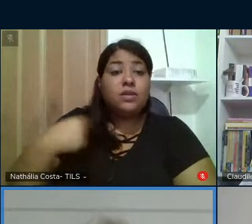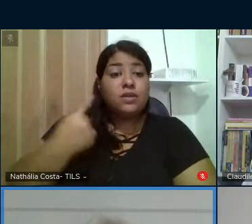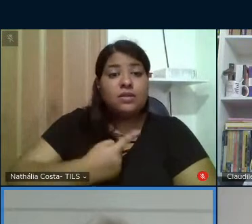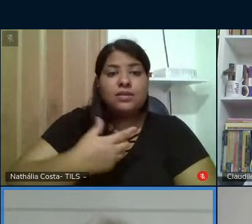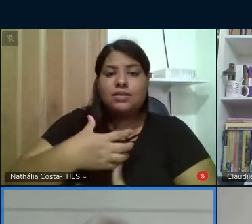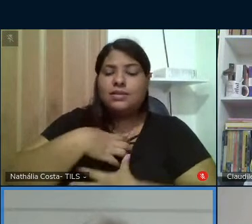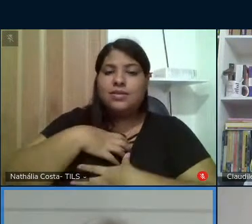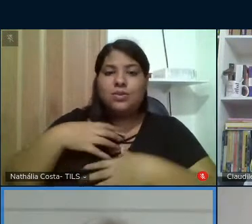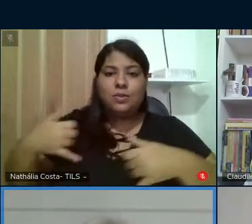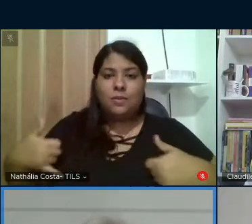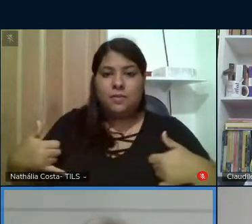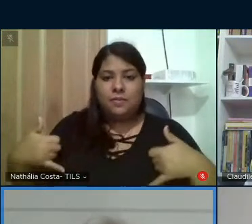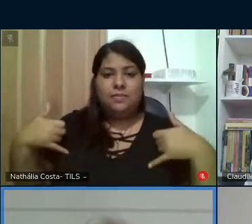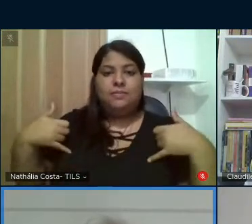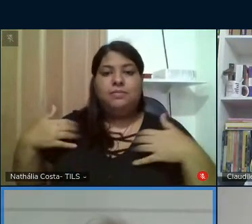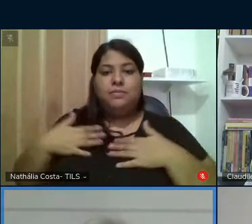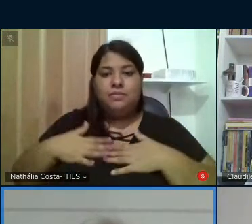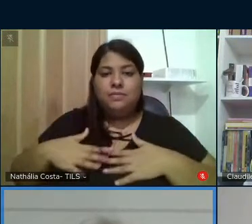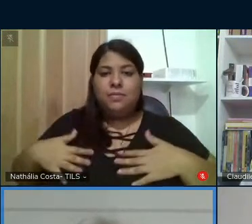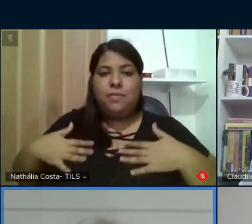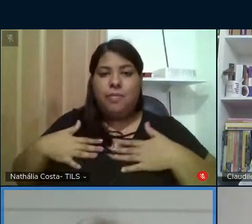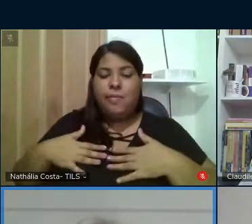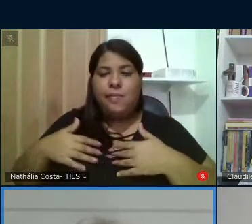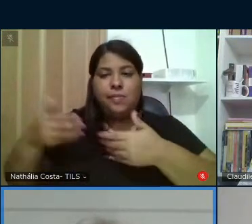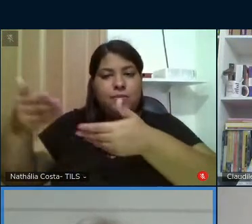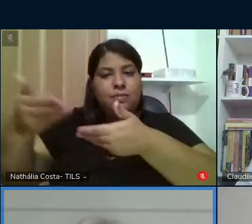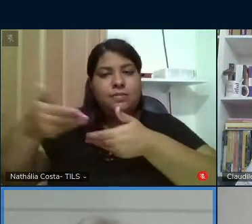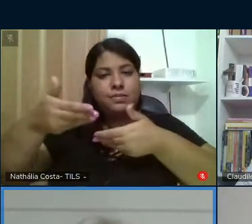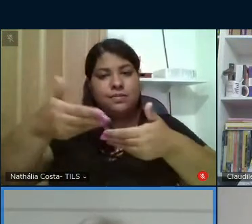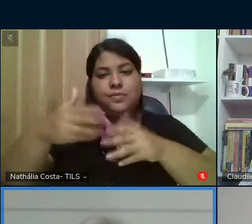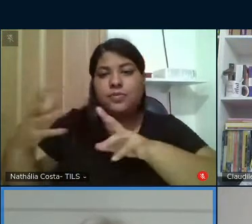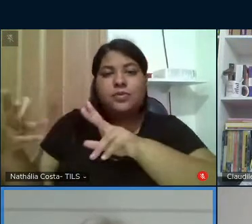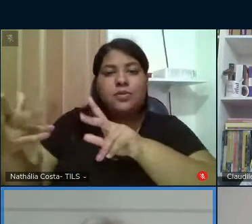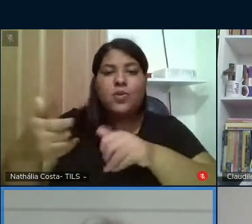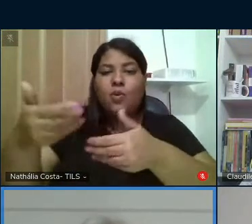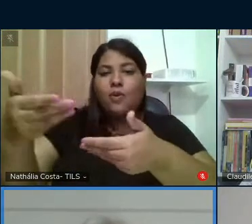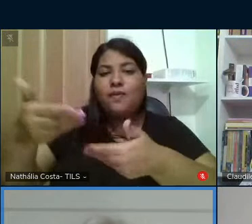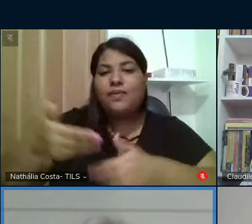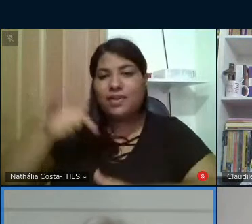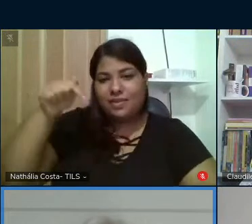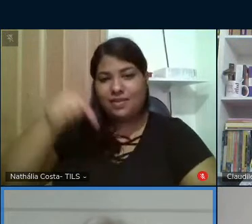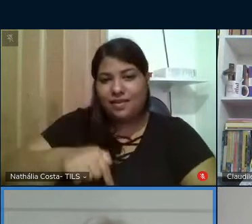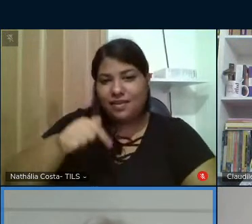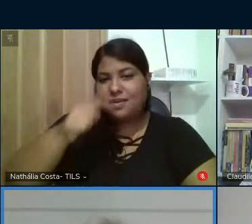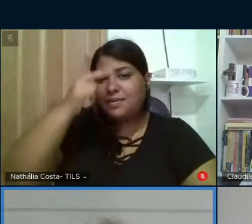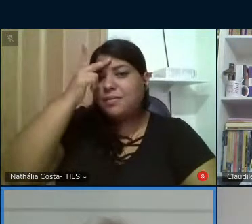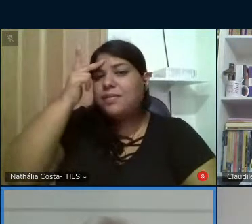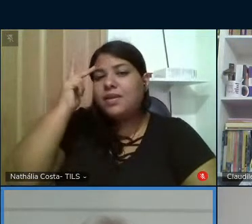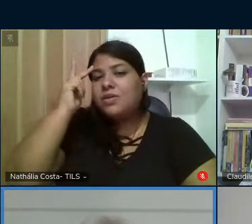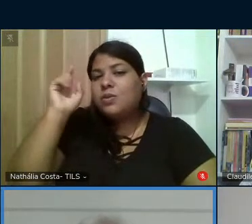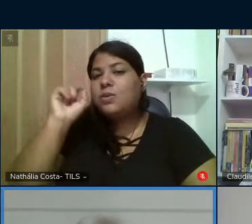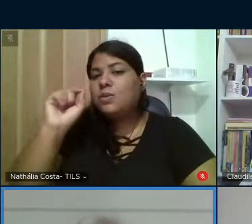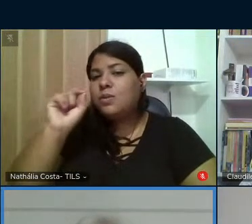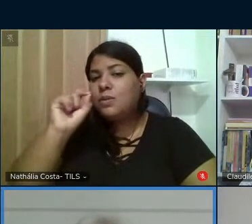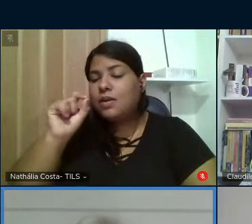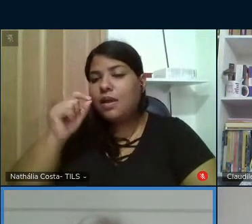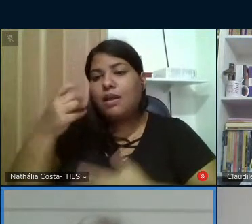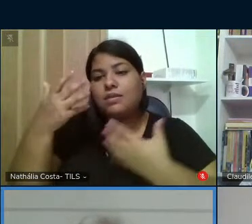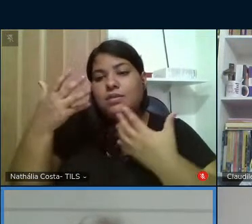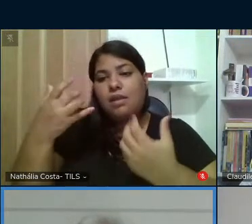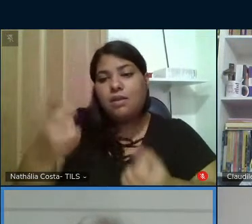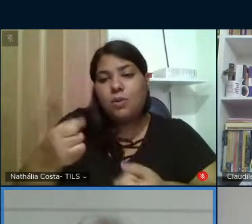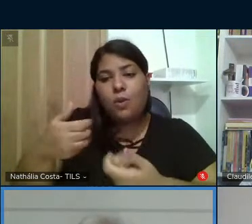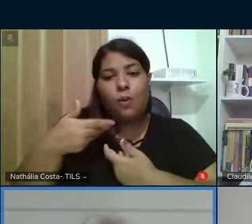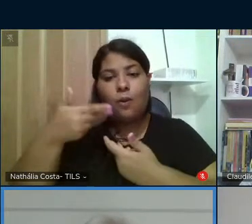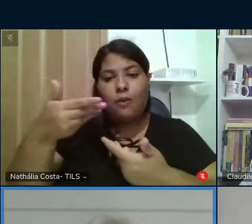muito honrados de receber a todos os convidados aqui aqueles que atenderam ao